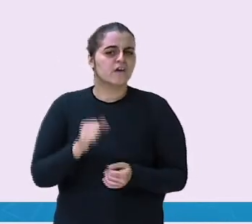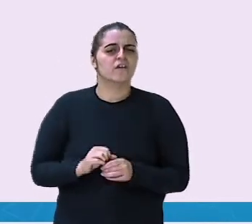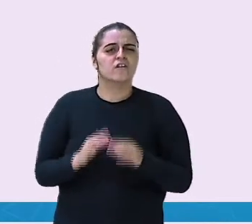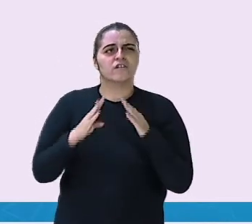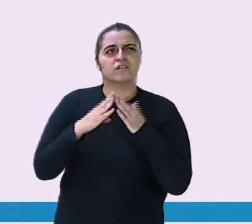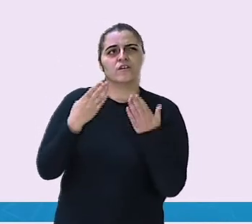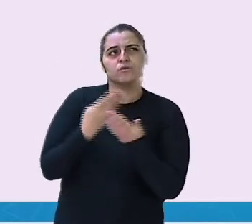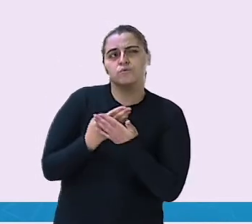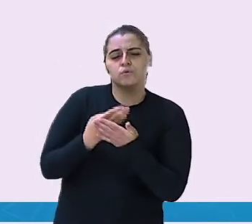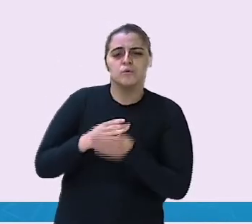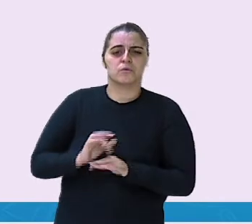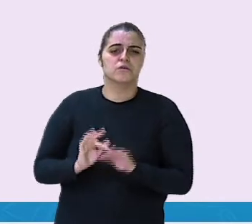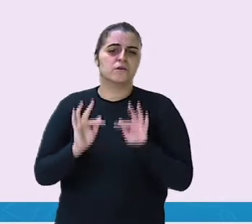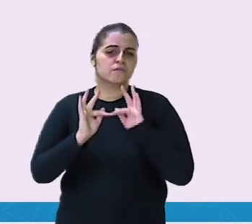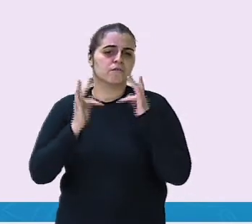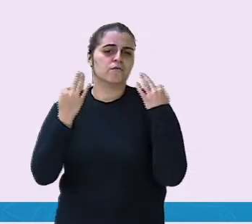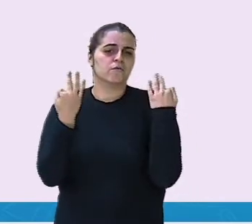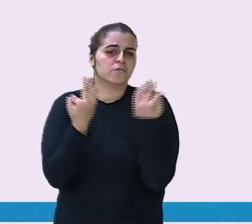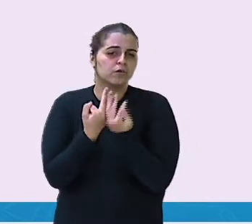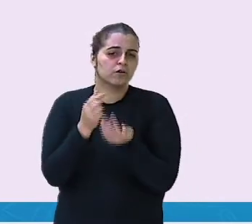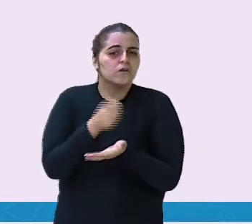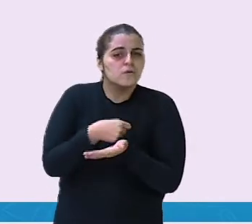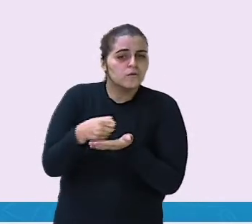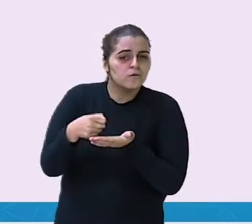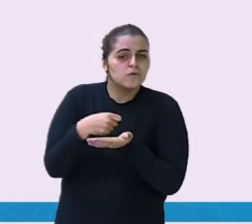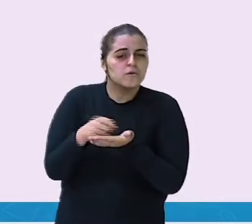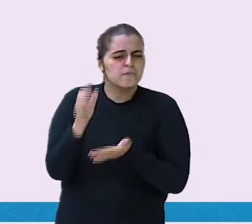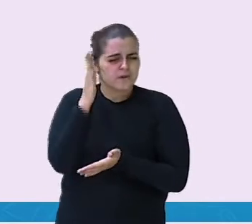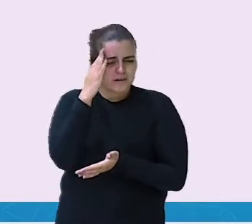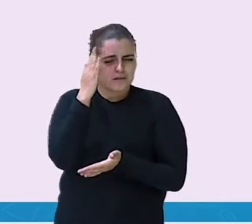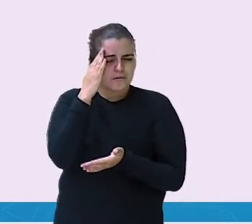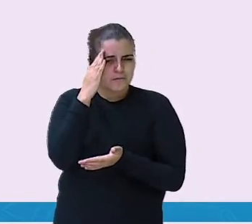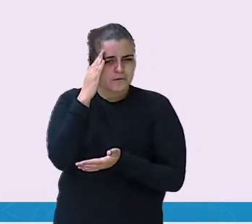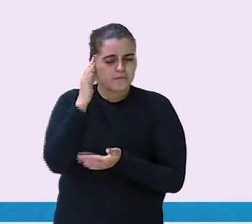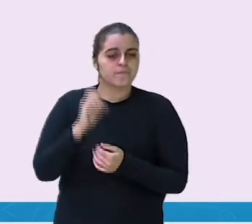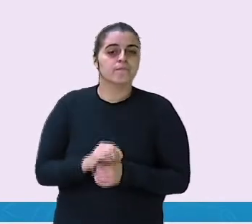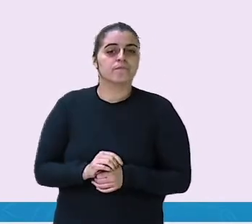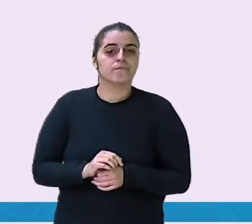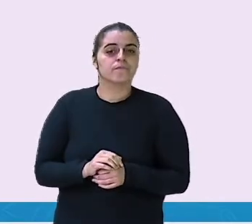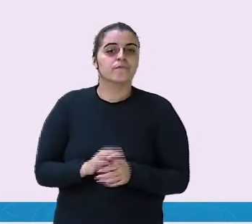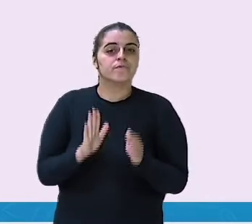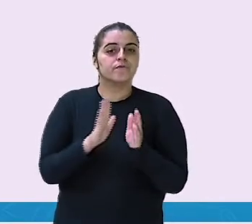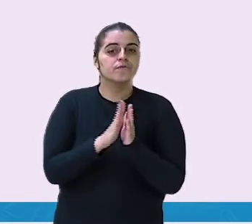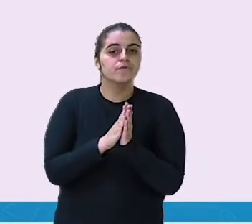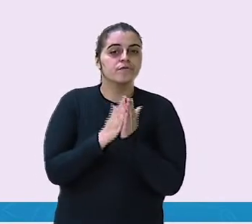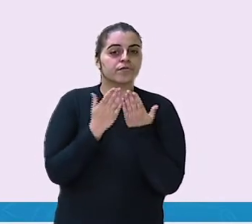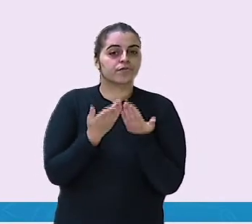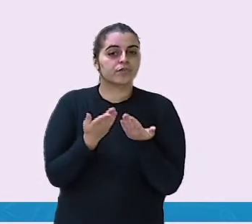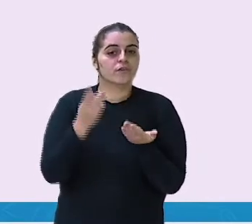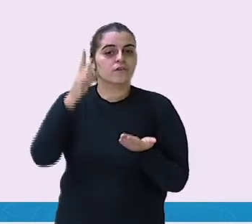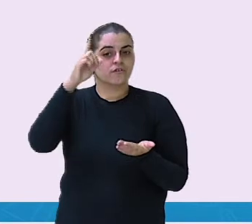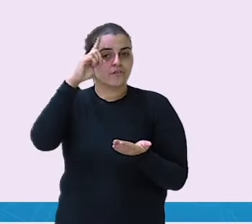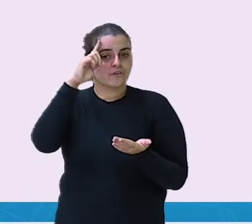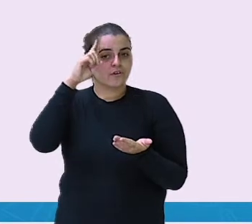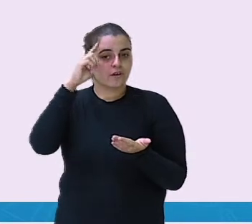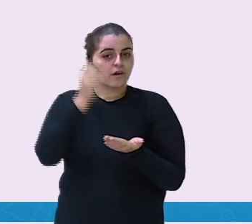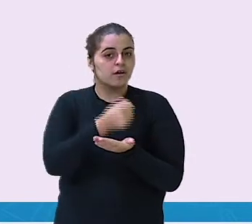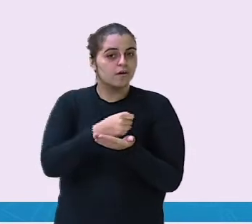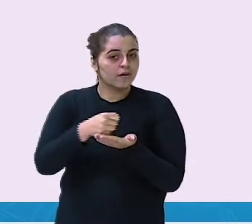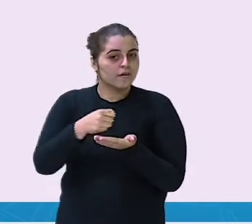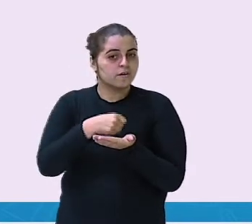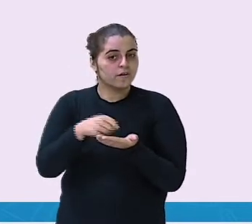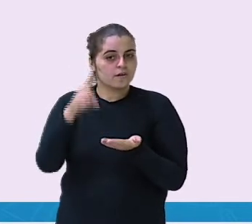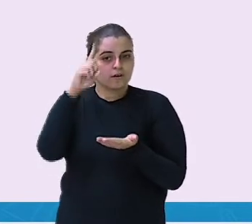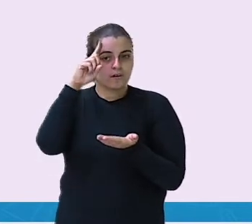estava com a família, então ele anotou. Então, isso é chamado de quê? De diário. O que